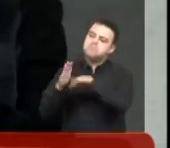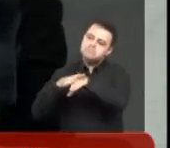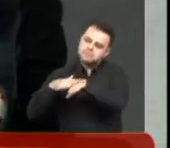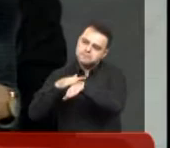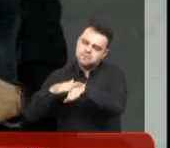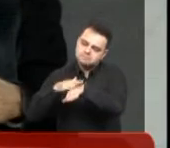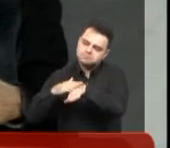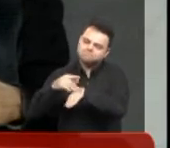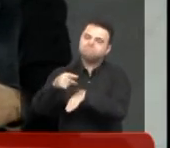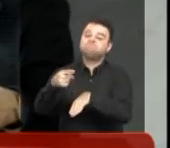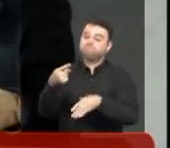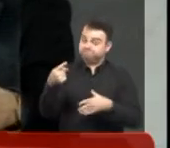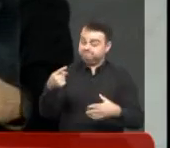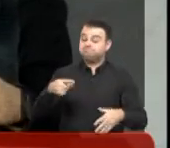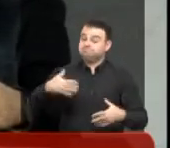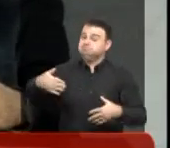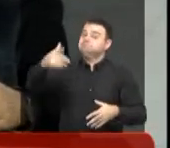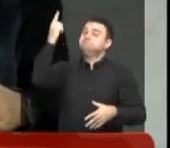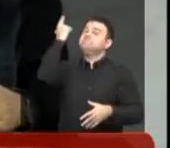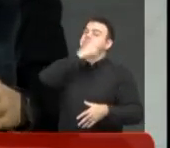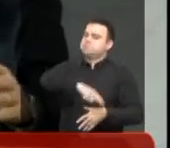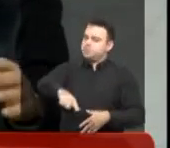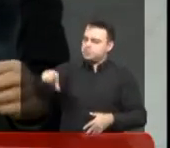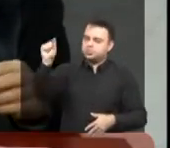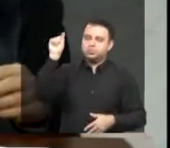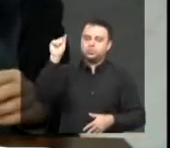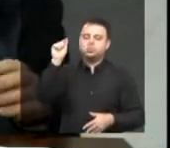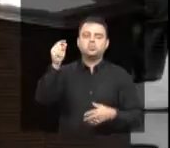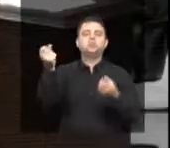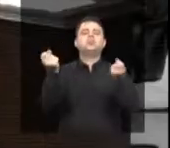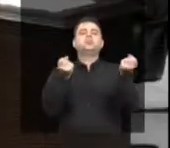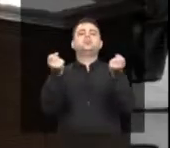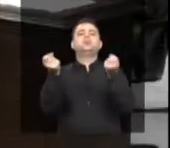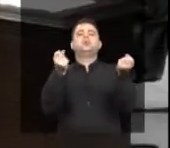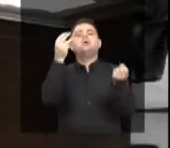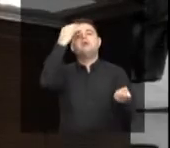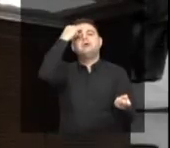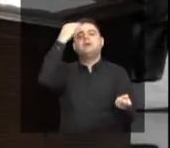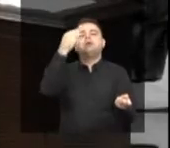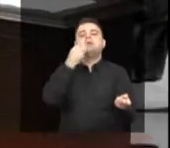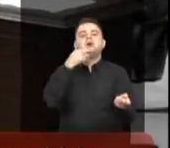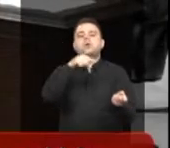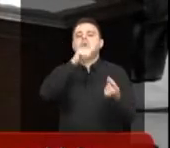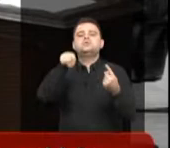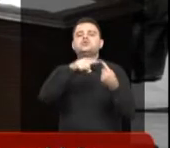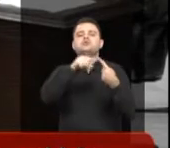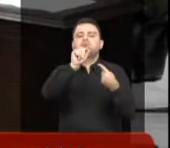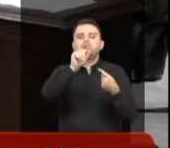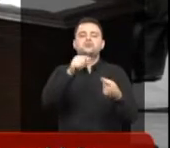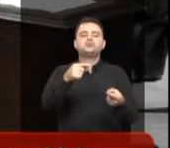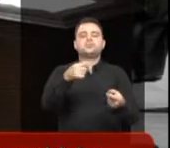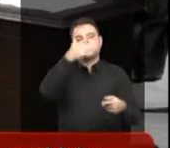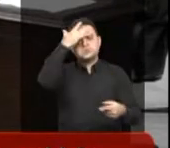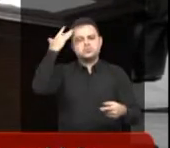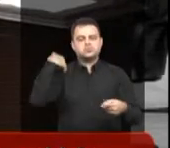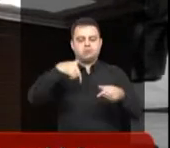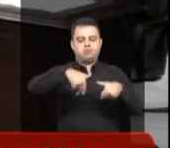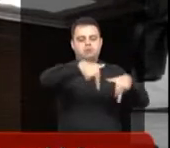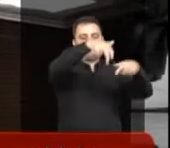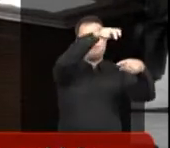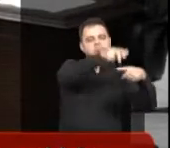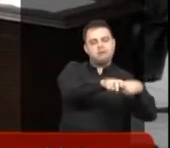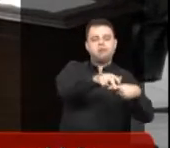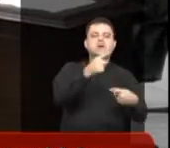outra conquista que nós estamos trazendo para Rio Preto e região, que é um veículo coletor de sangue itinerante.